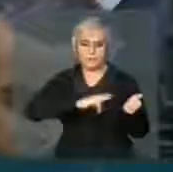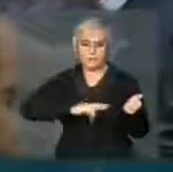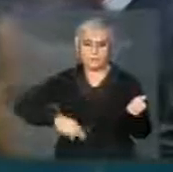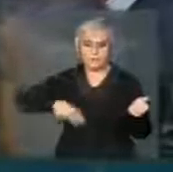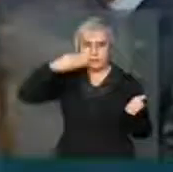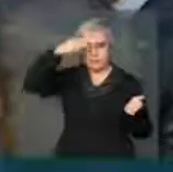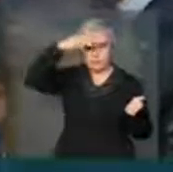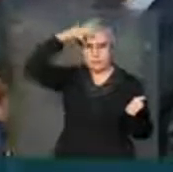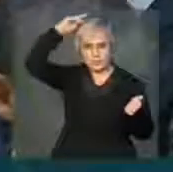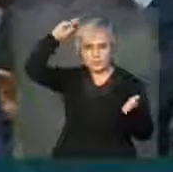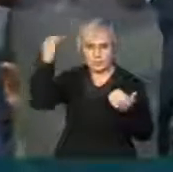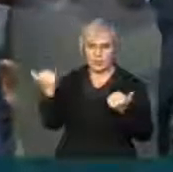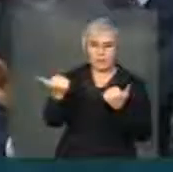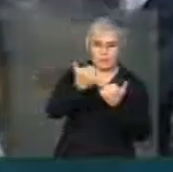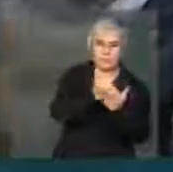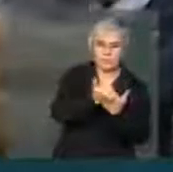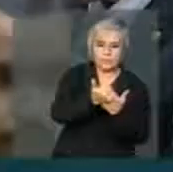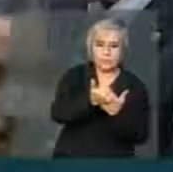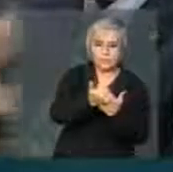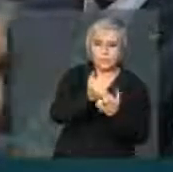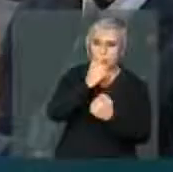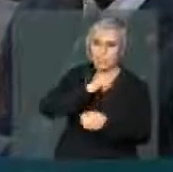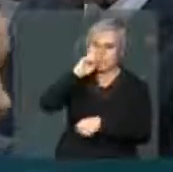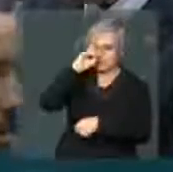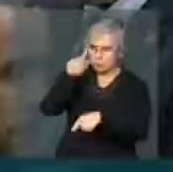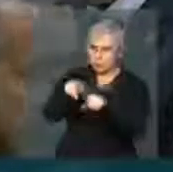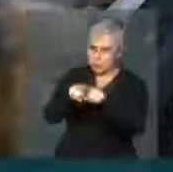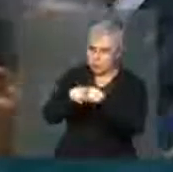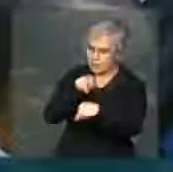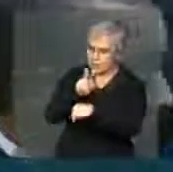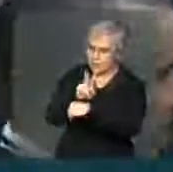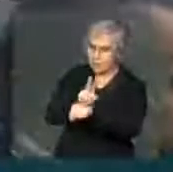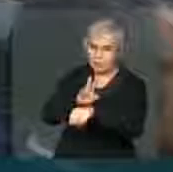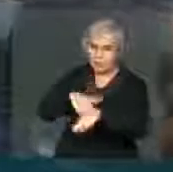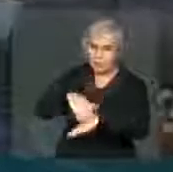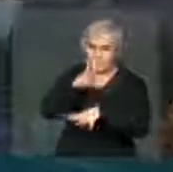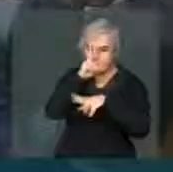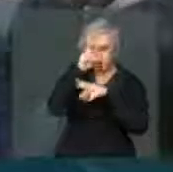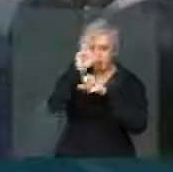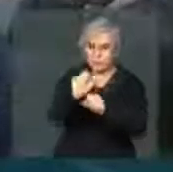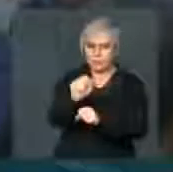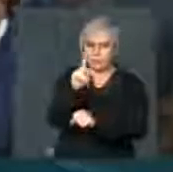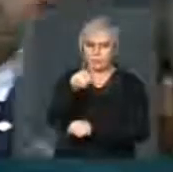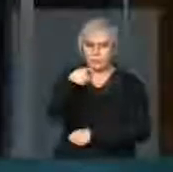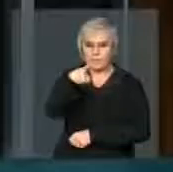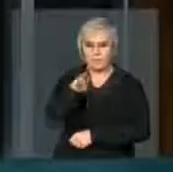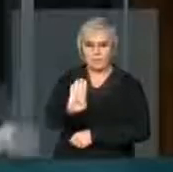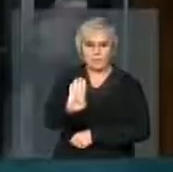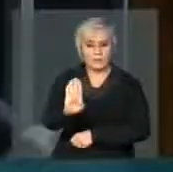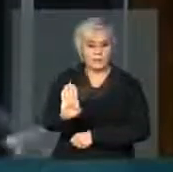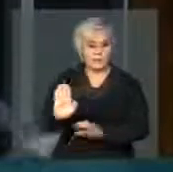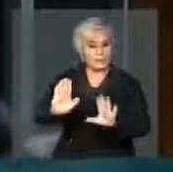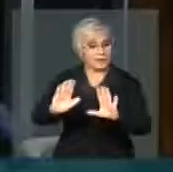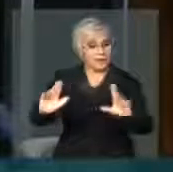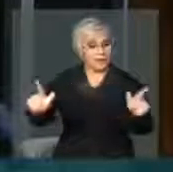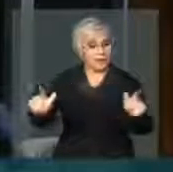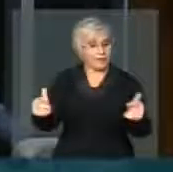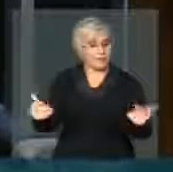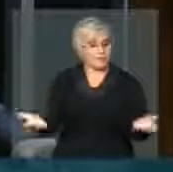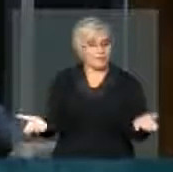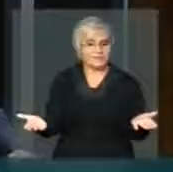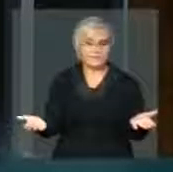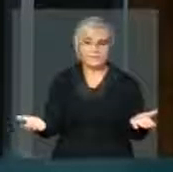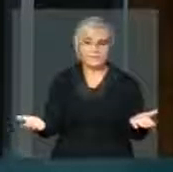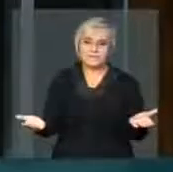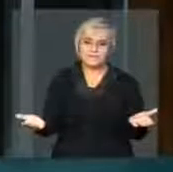Michel Temer, assumindo, vossa excelência está defendendo também mais poder para o PMDB. Porque, nesse xadrez,